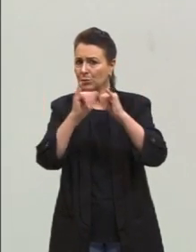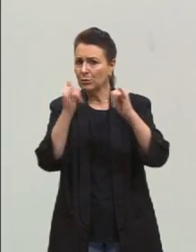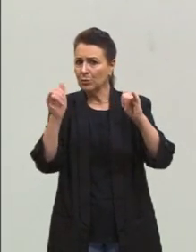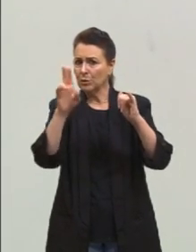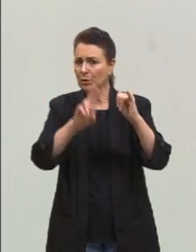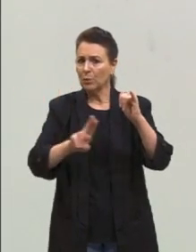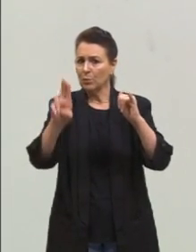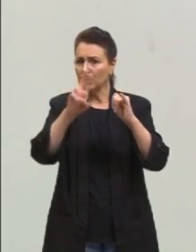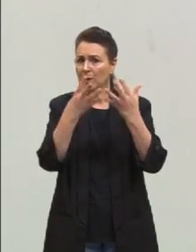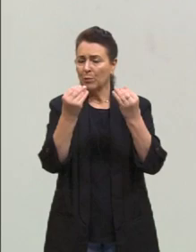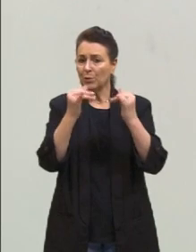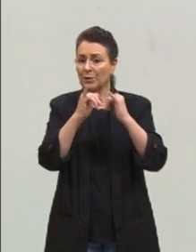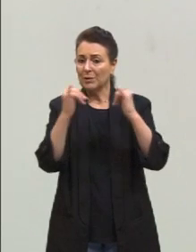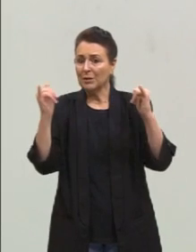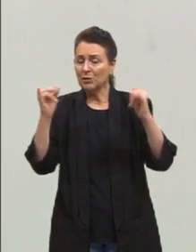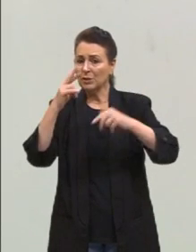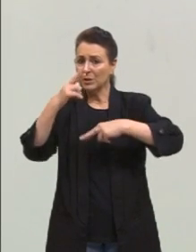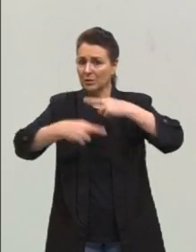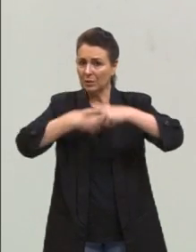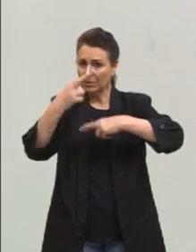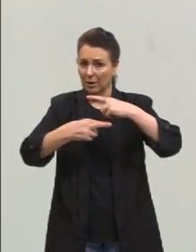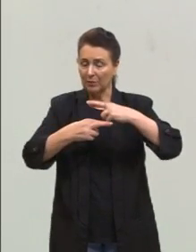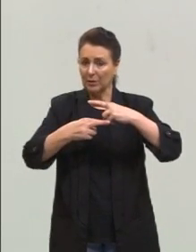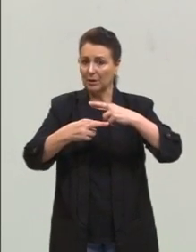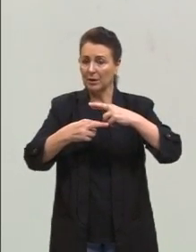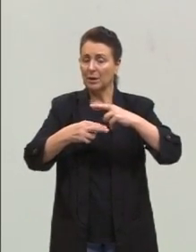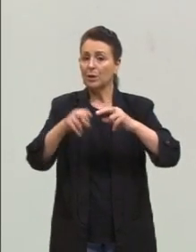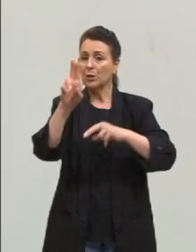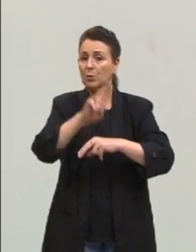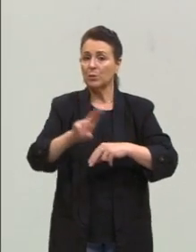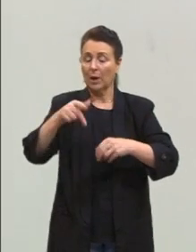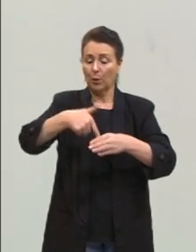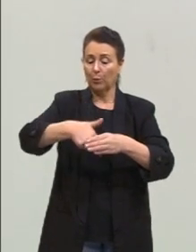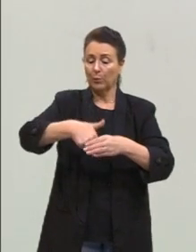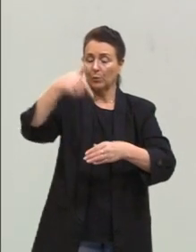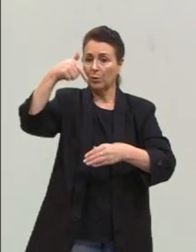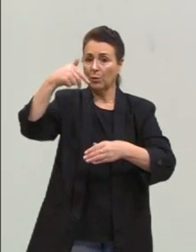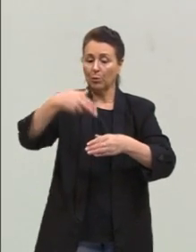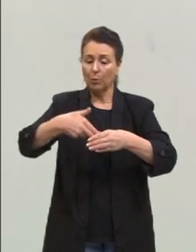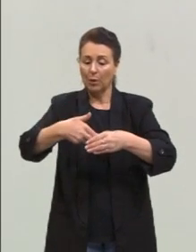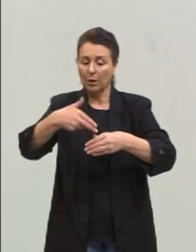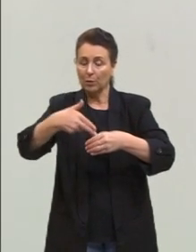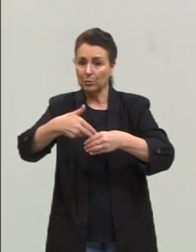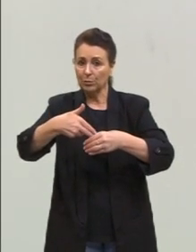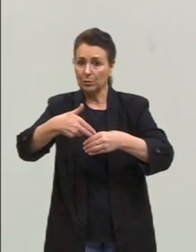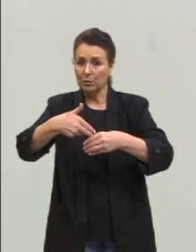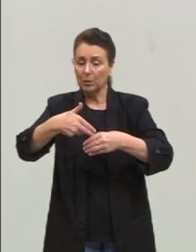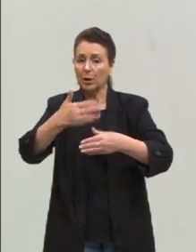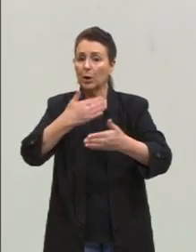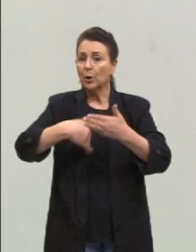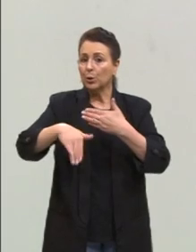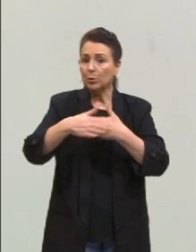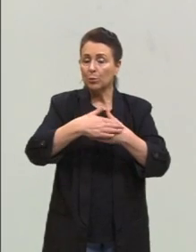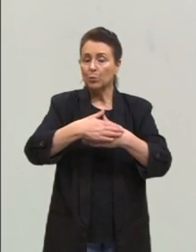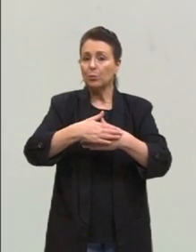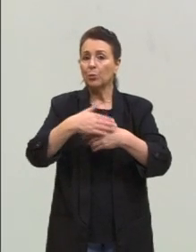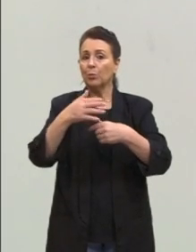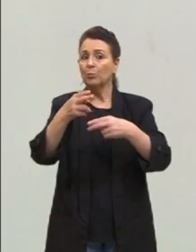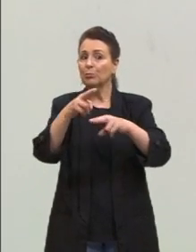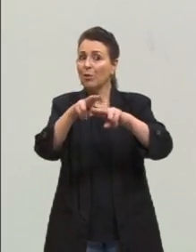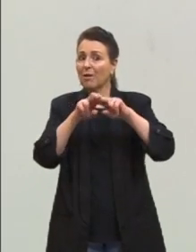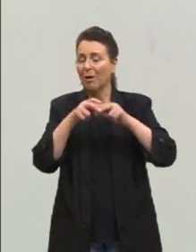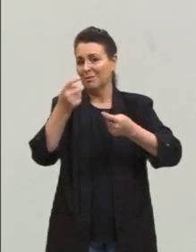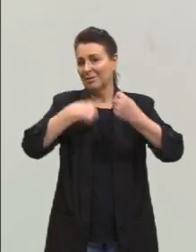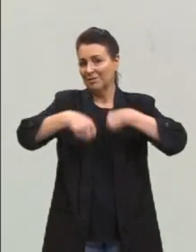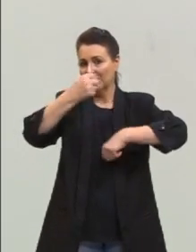tantas energias renováveis e privilegiar o petróleo, a gasolina, Por que que é isso? É tudo por questão econômica.